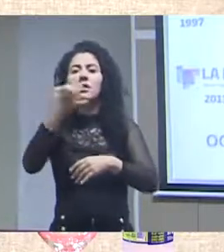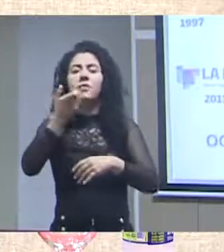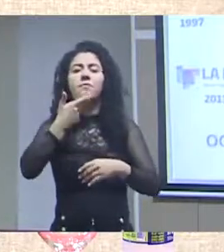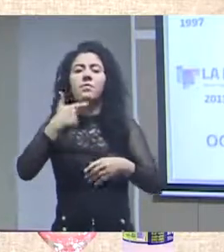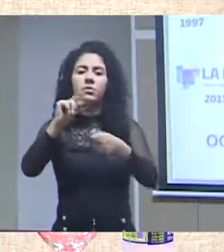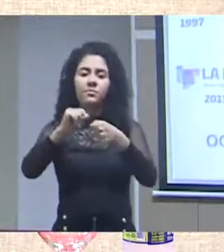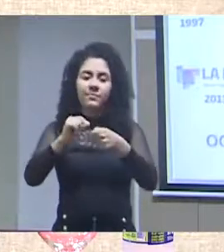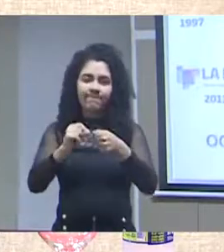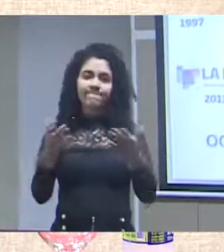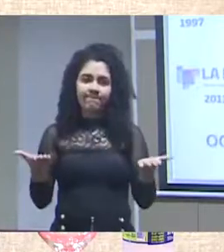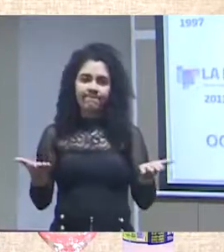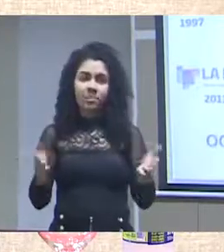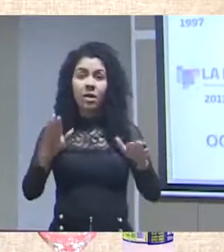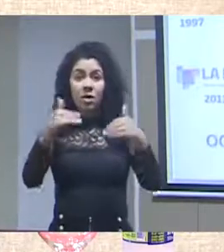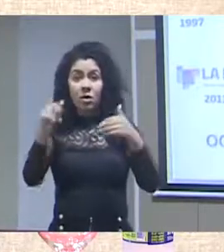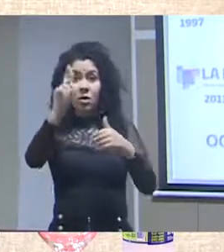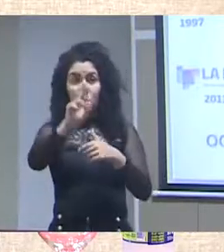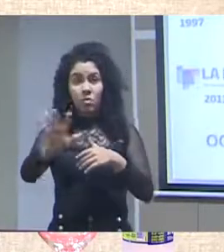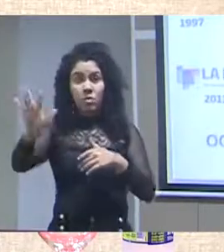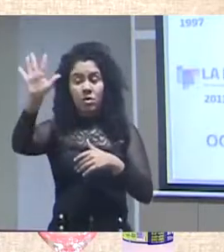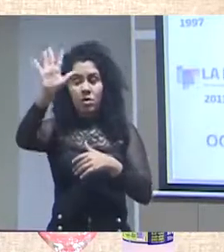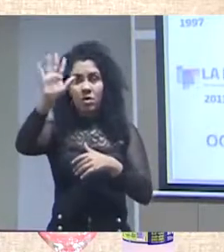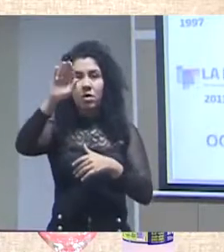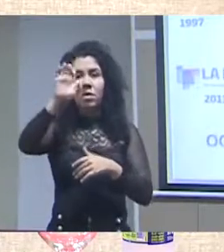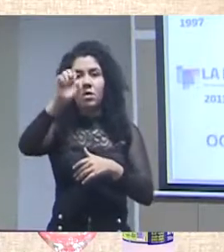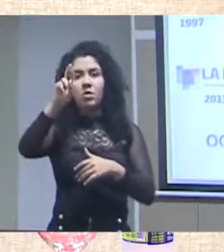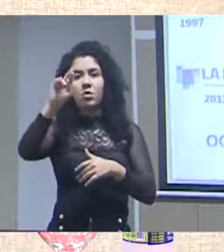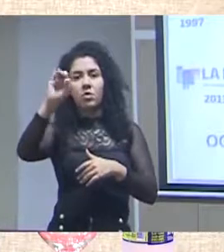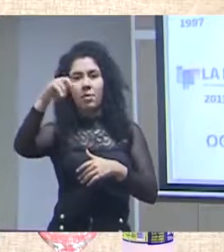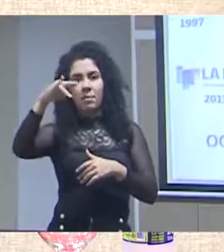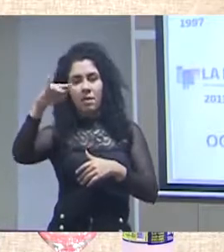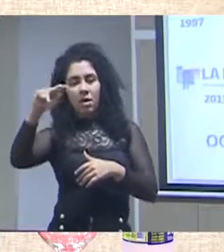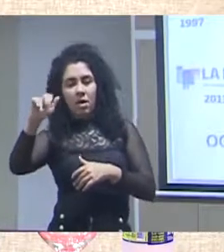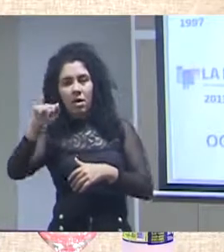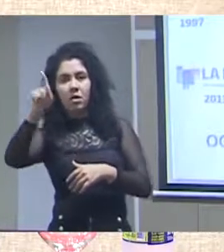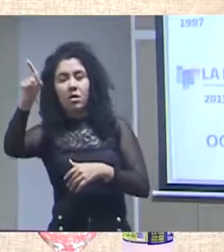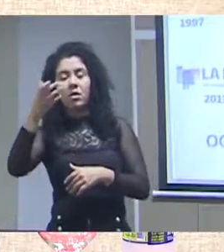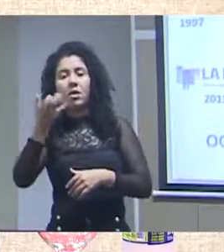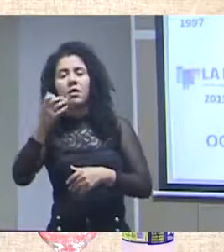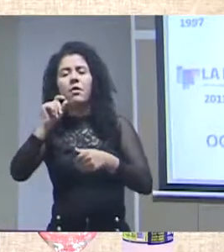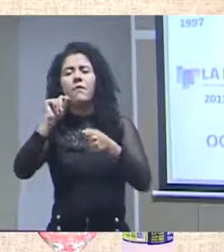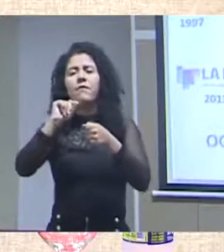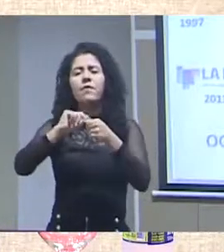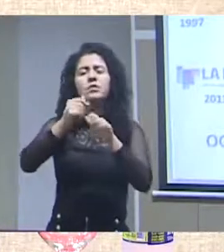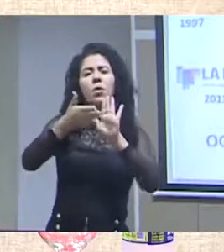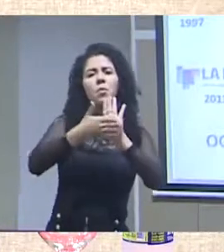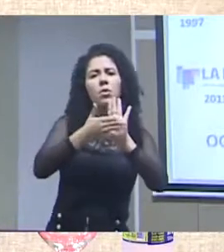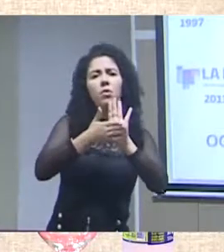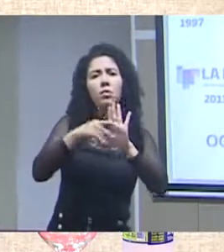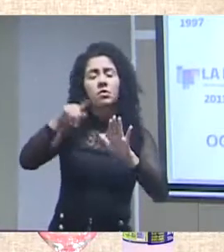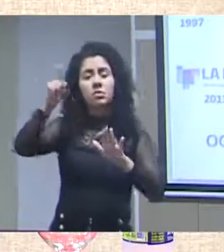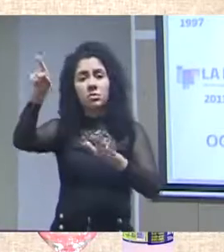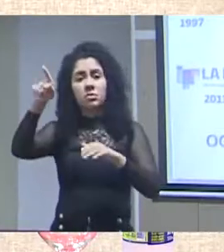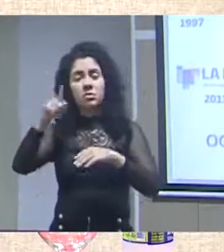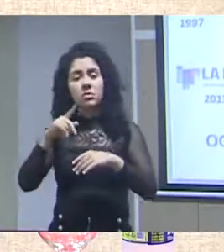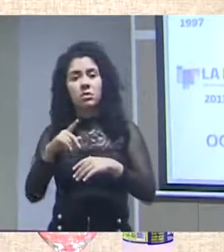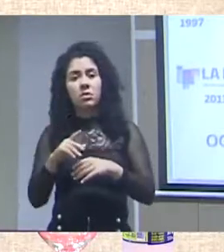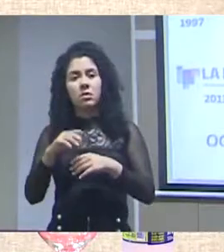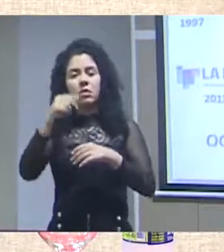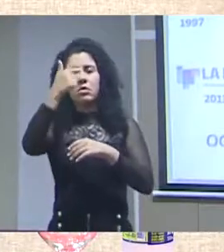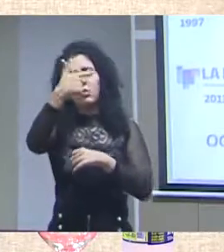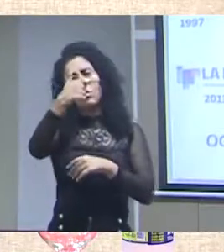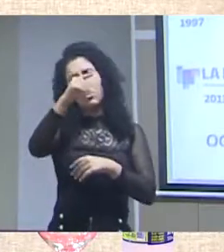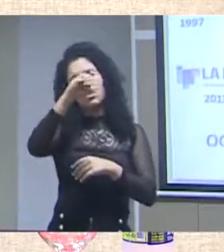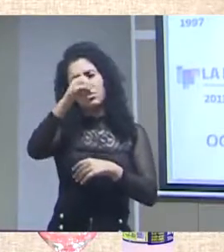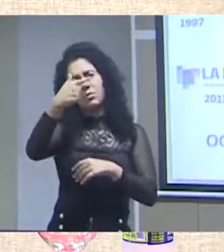promover. Então, quando a União Europeia, por exemplo, propõe um plano S de que até o